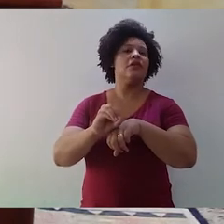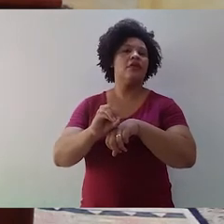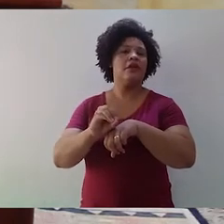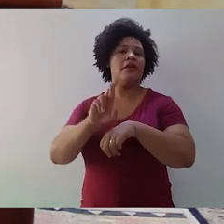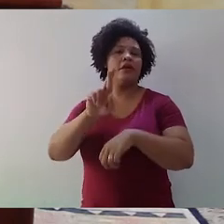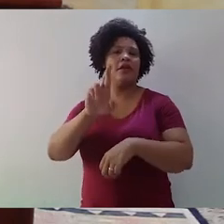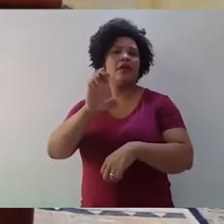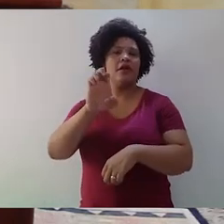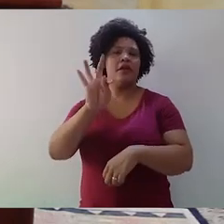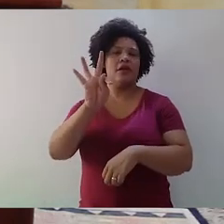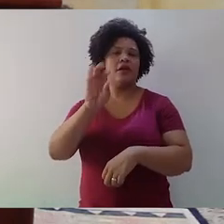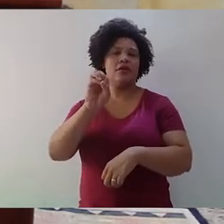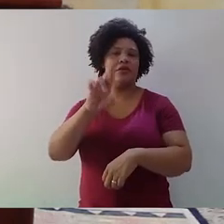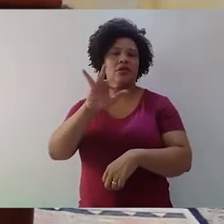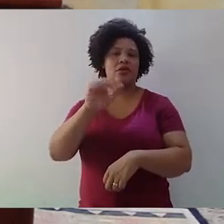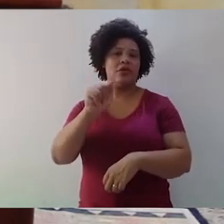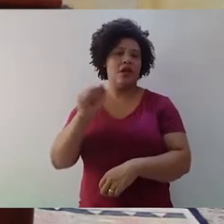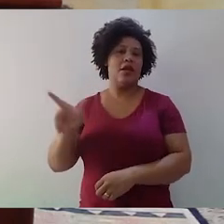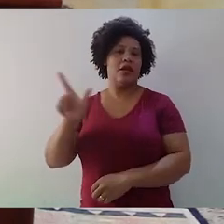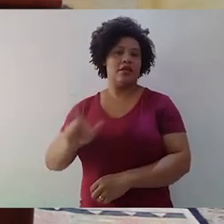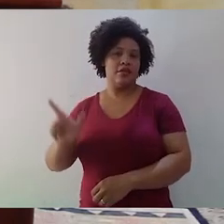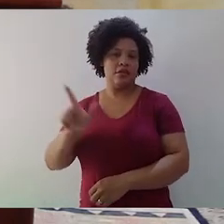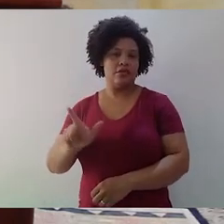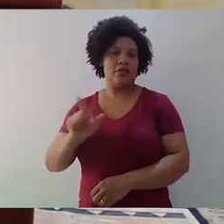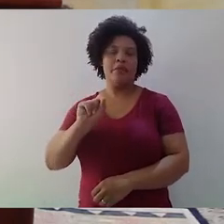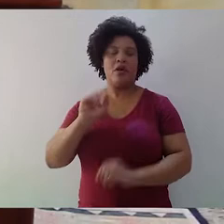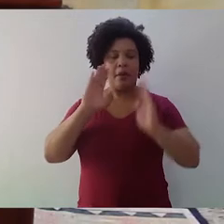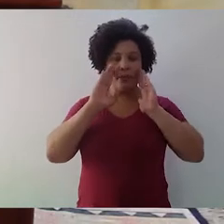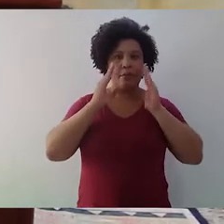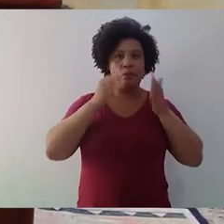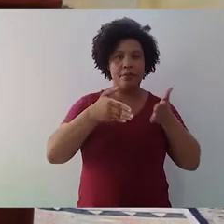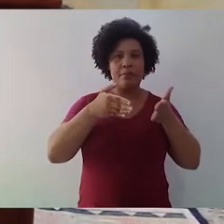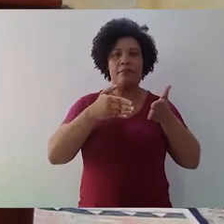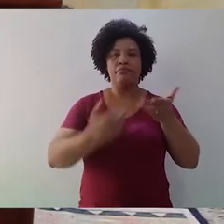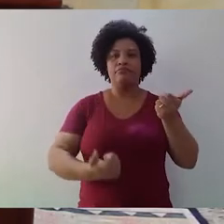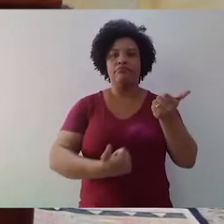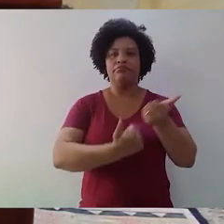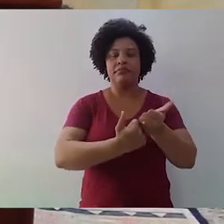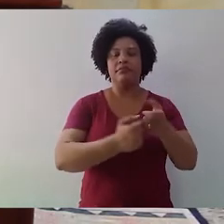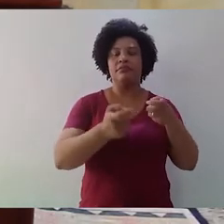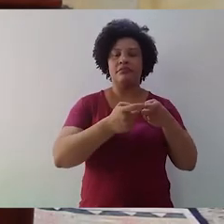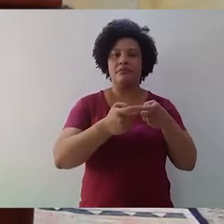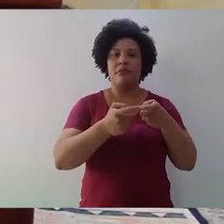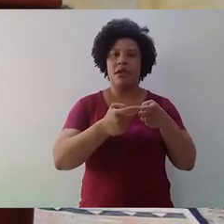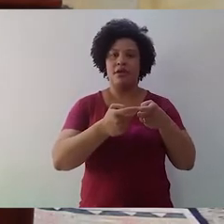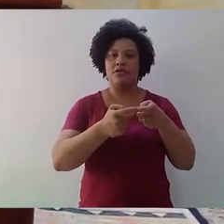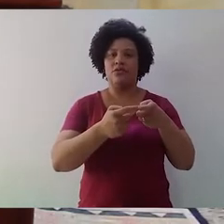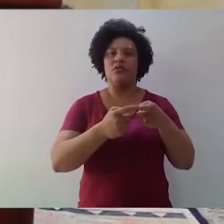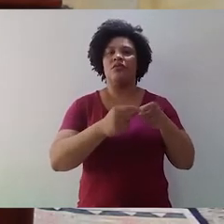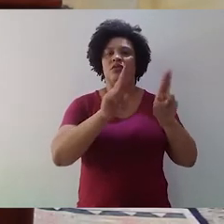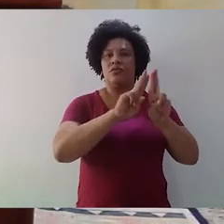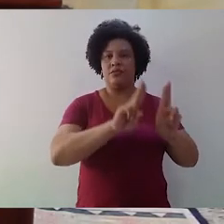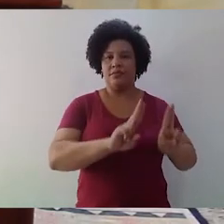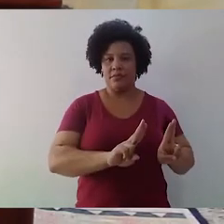dependências da Academia, para os médicos cooperados da Unimed. E esse trabalho resultou